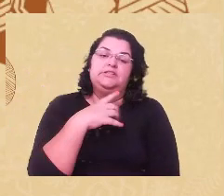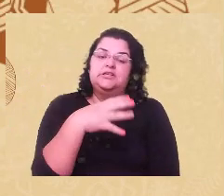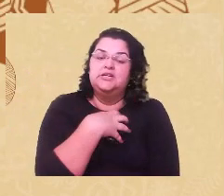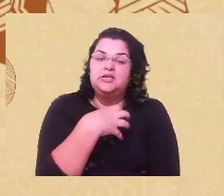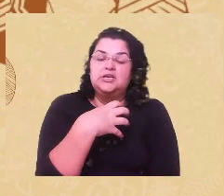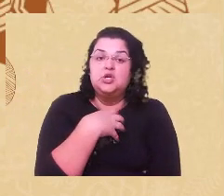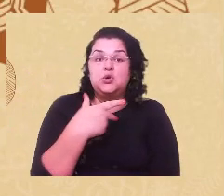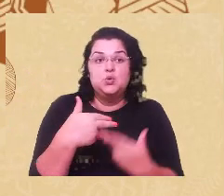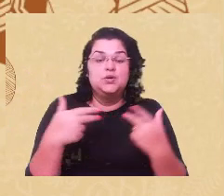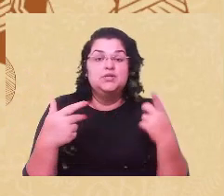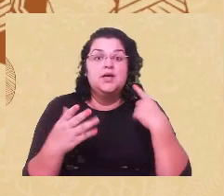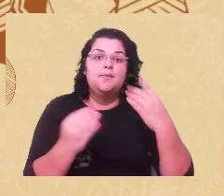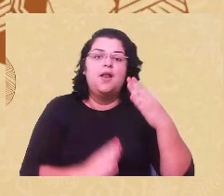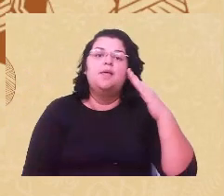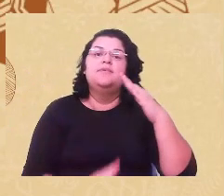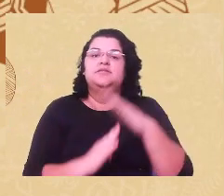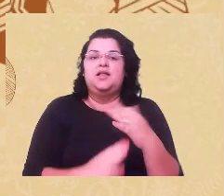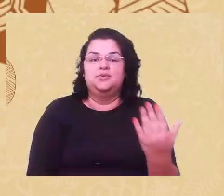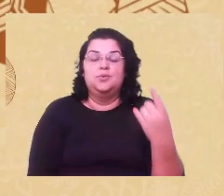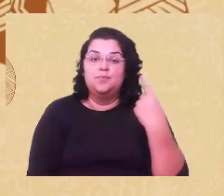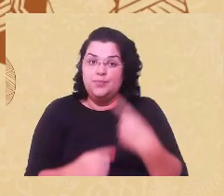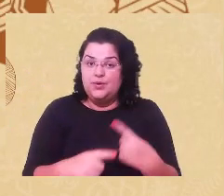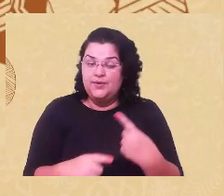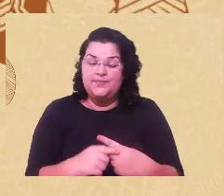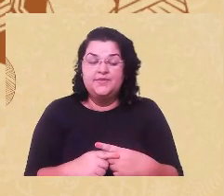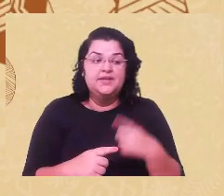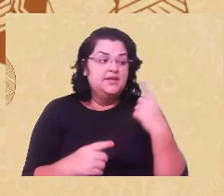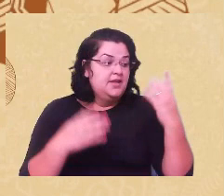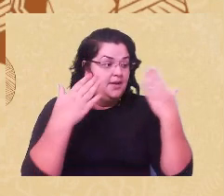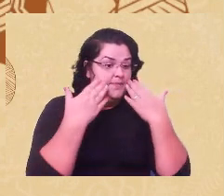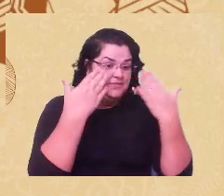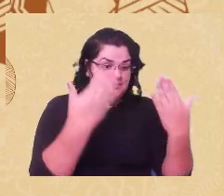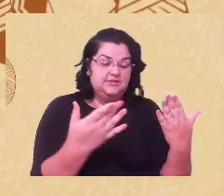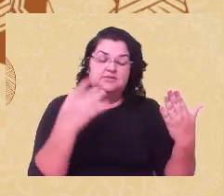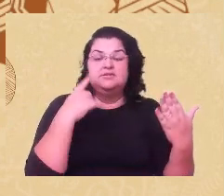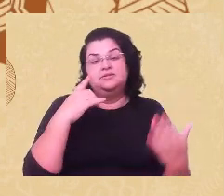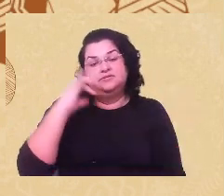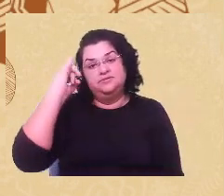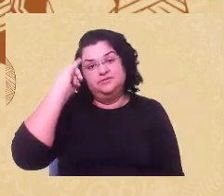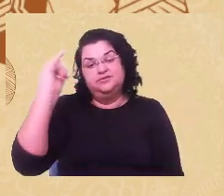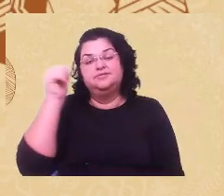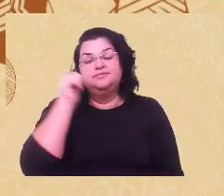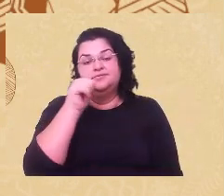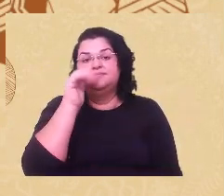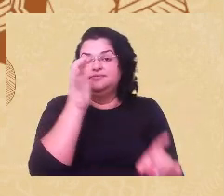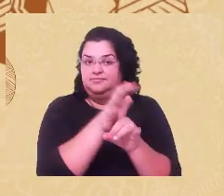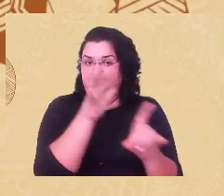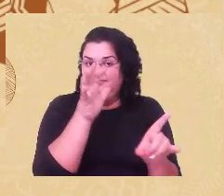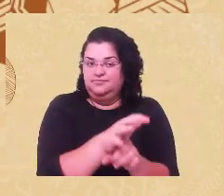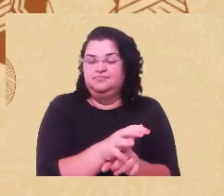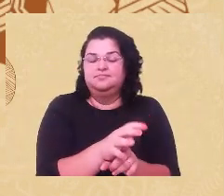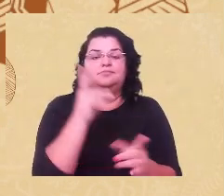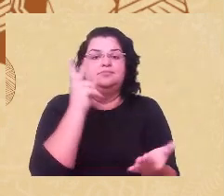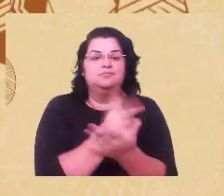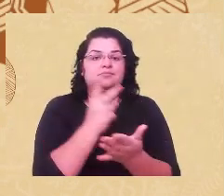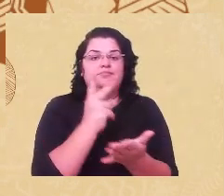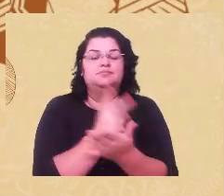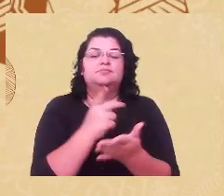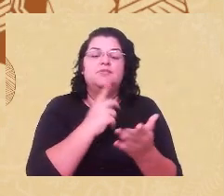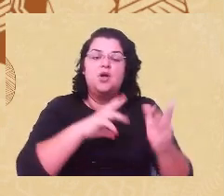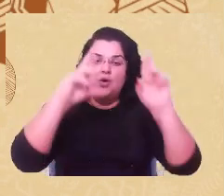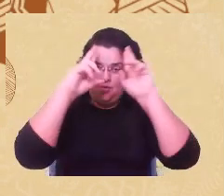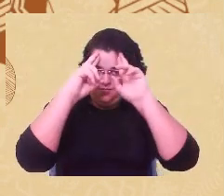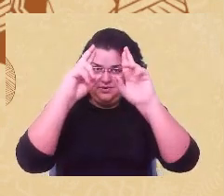limitado, primeiro porque a apresentação das ideias feministas em ondas obedece uma lógica